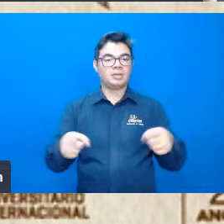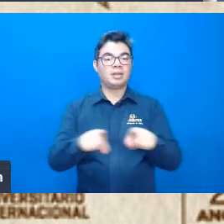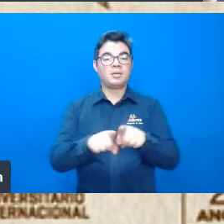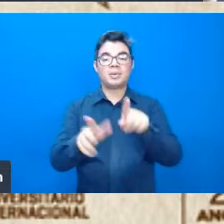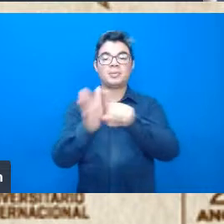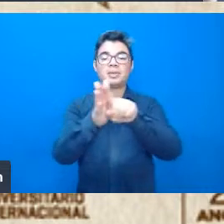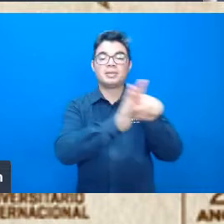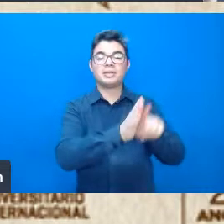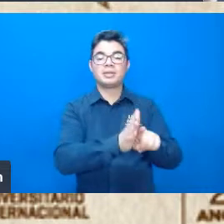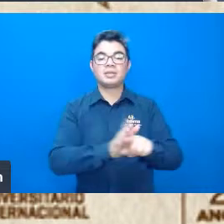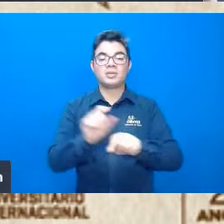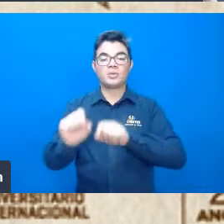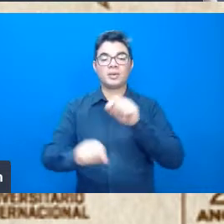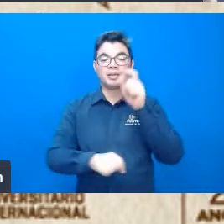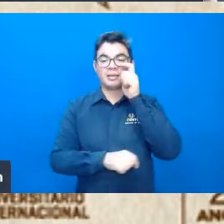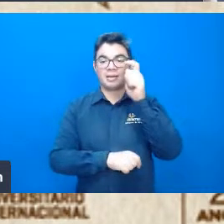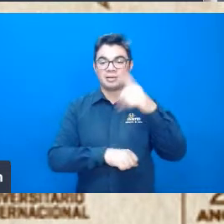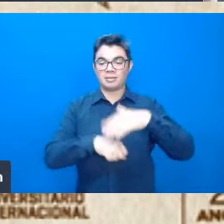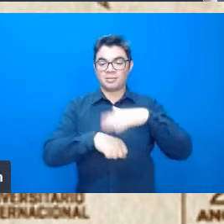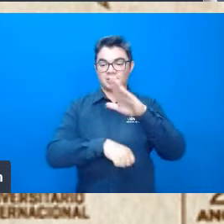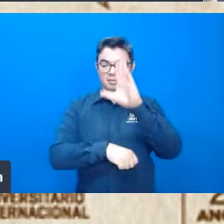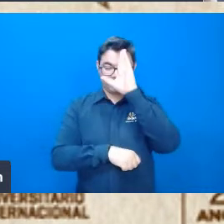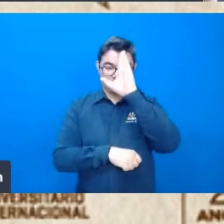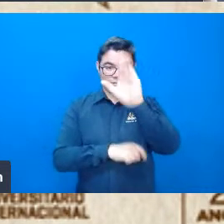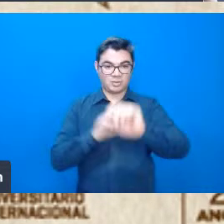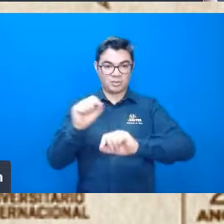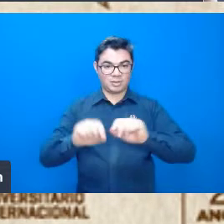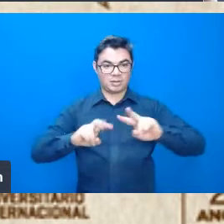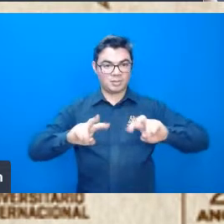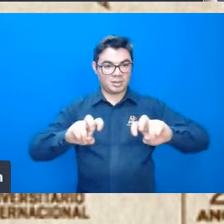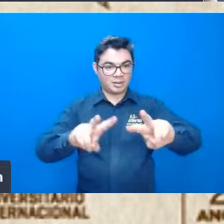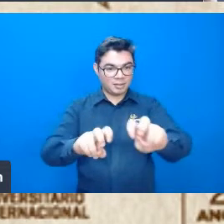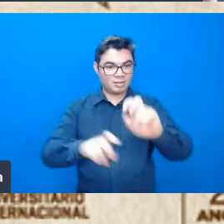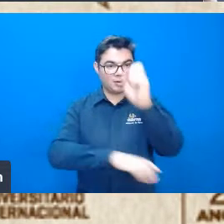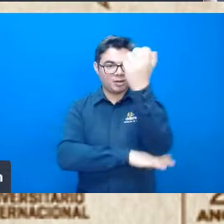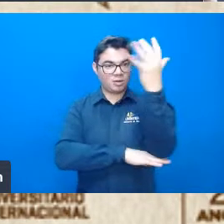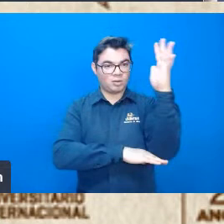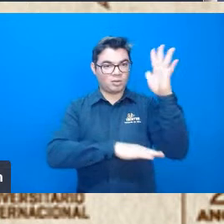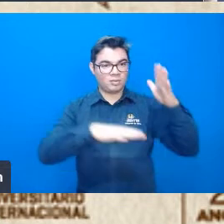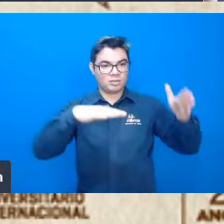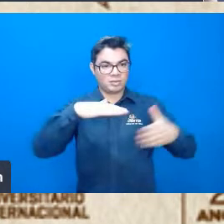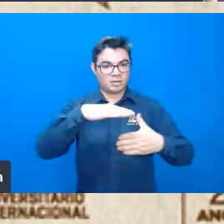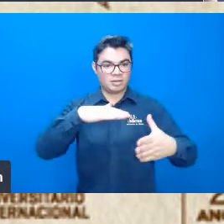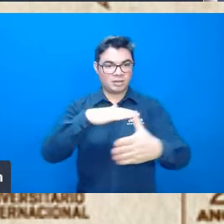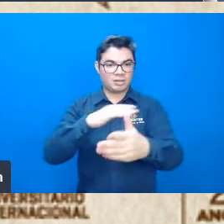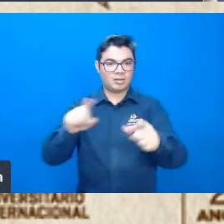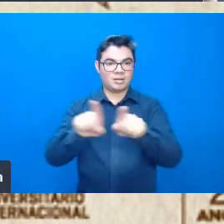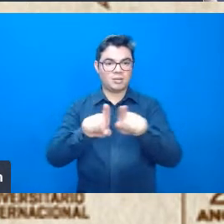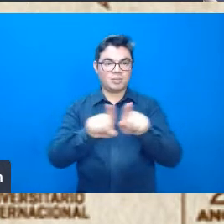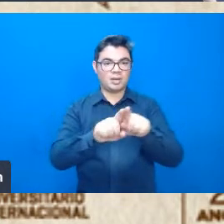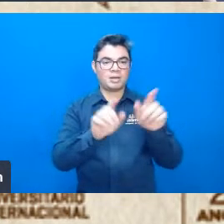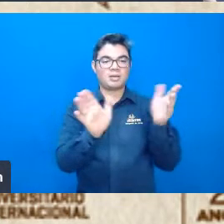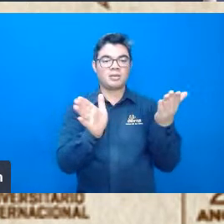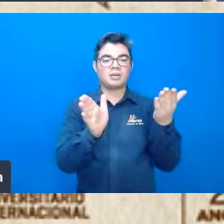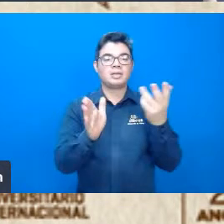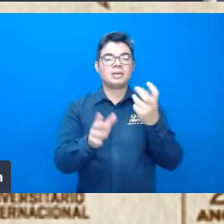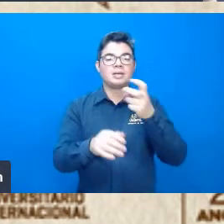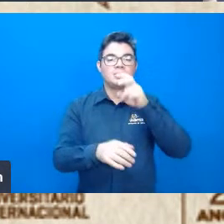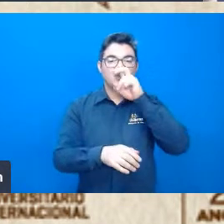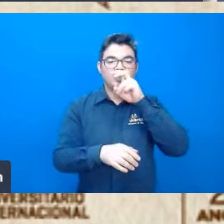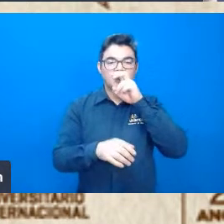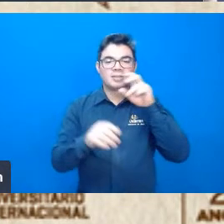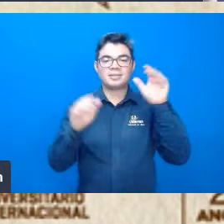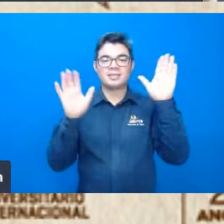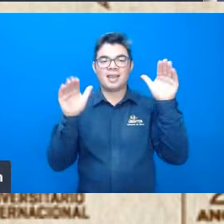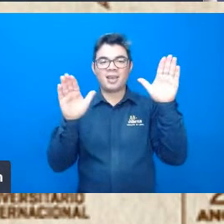pesquisa e seus interesses principais abordam, então, ecologia e evolução, tendo usado morcegos como sistema modelo,